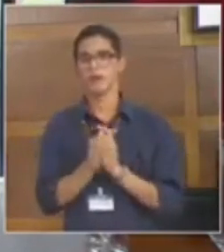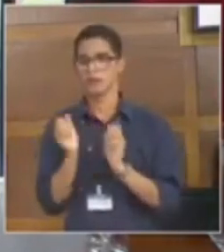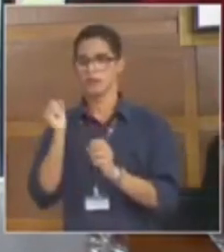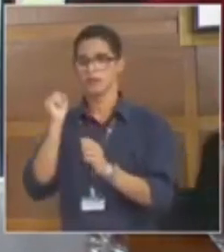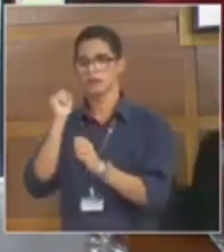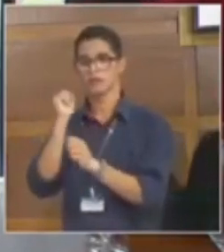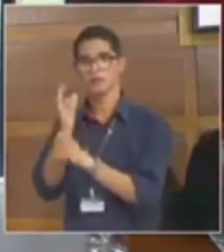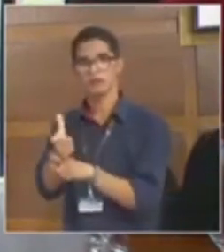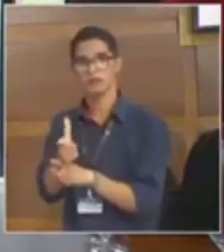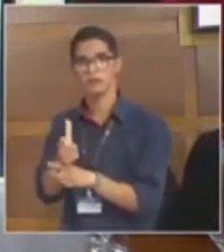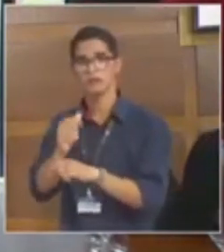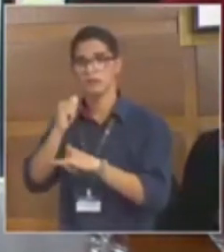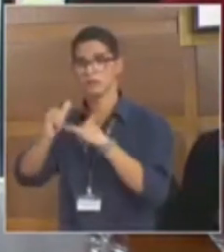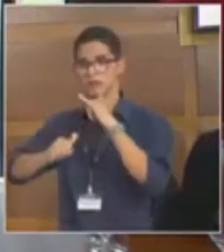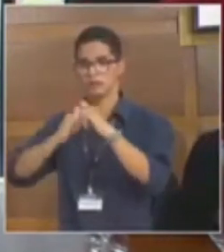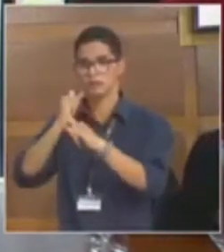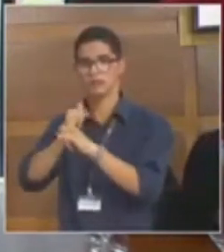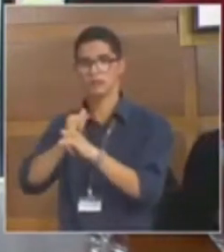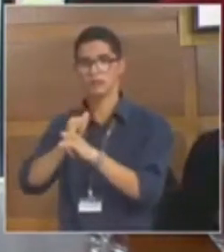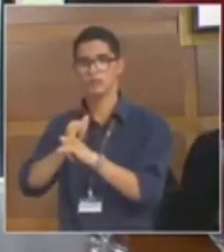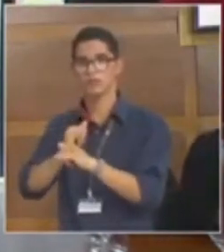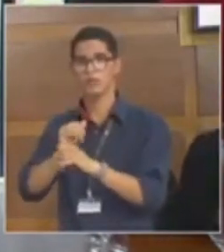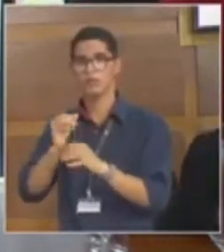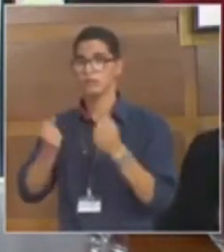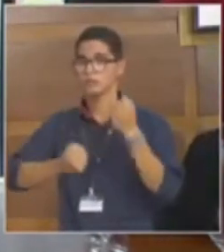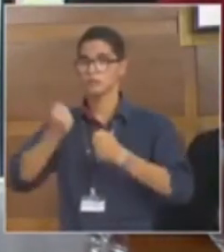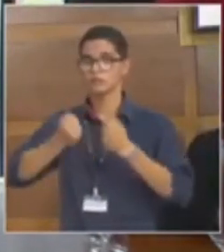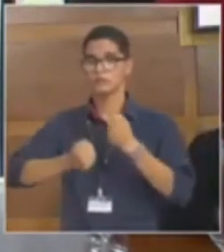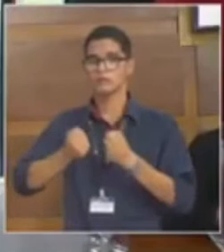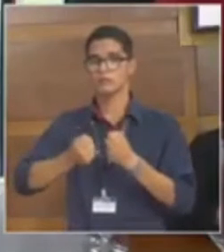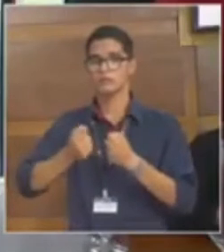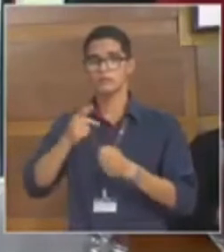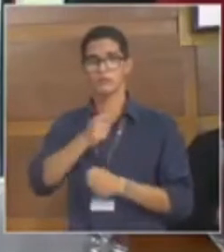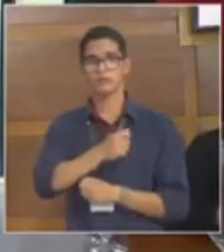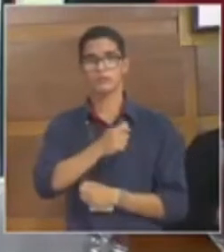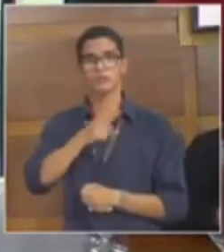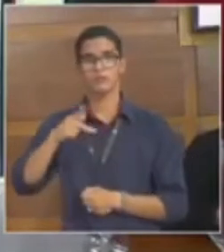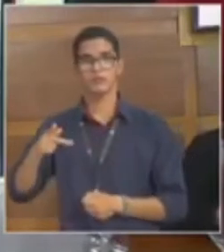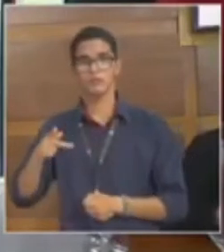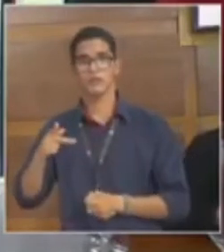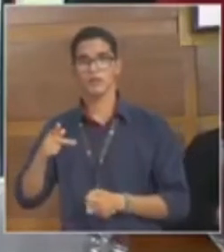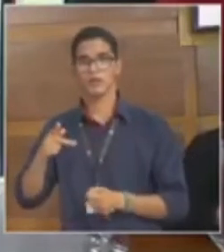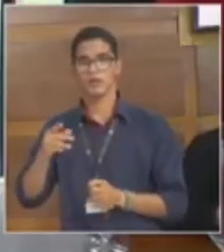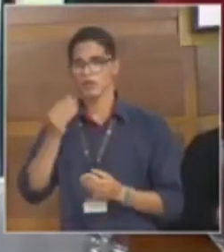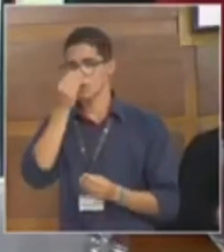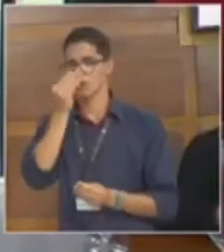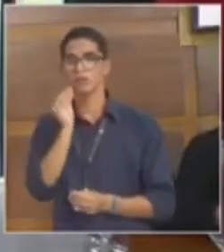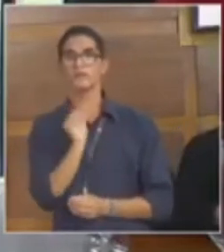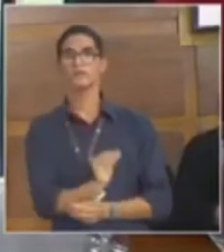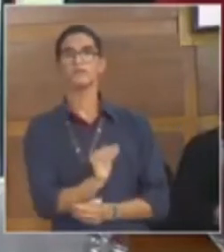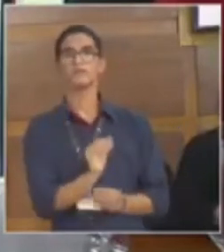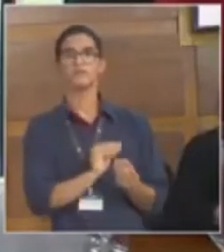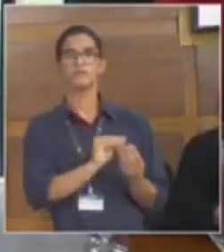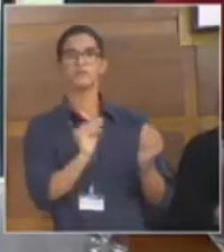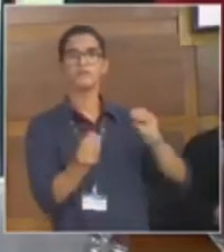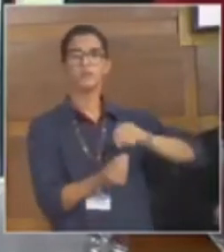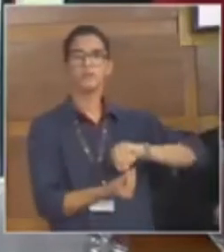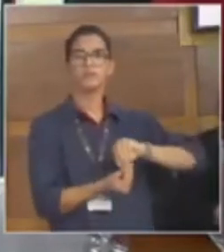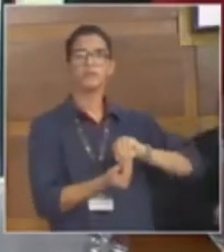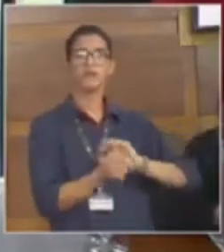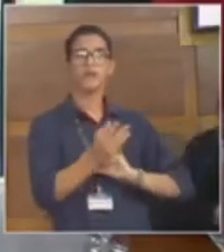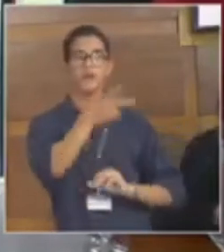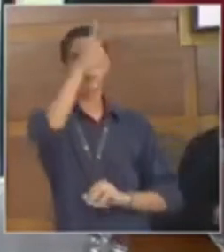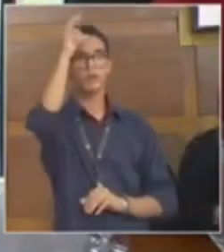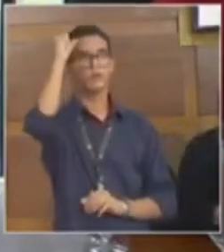colocar os motoristas de Uber contra a prefeitura e contra essa casa, isso é